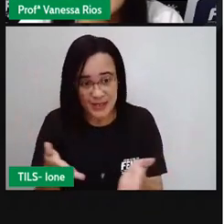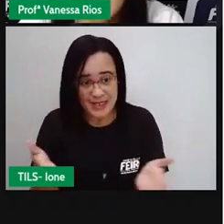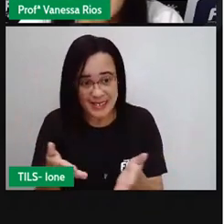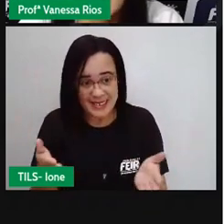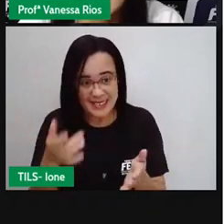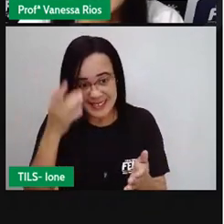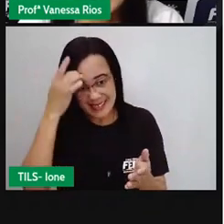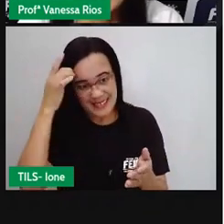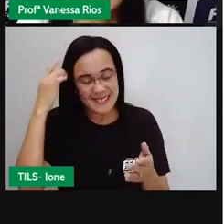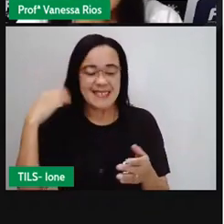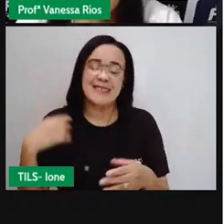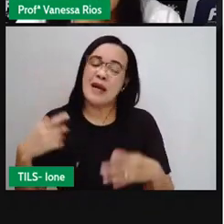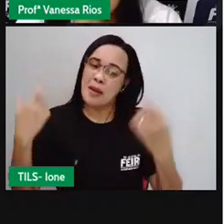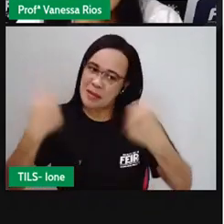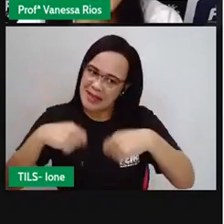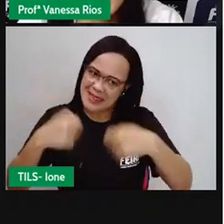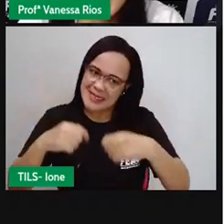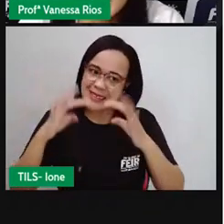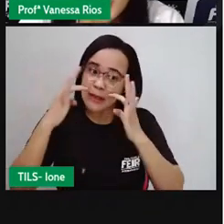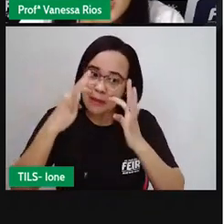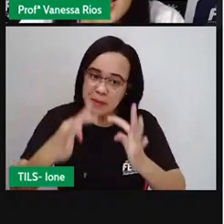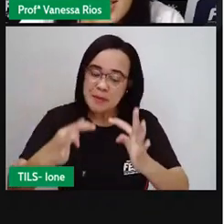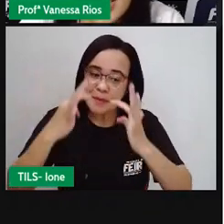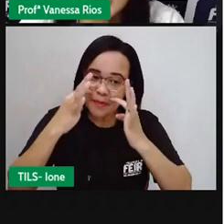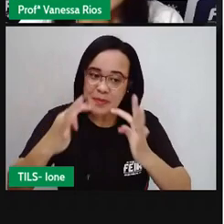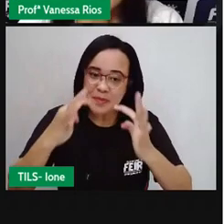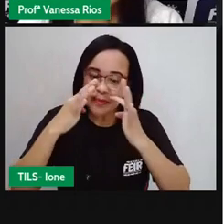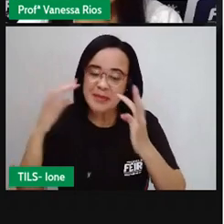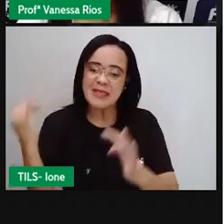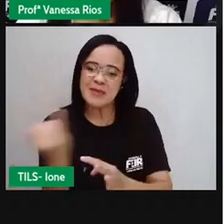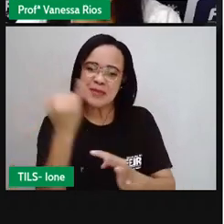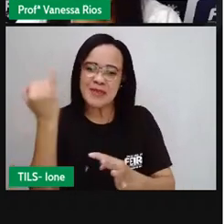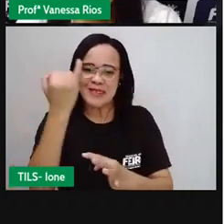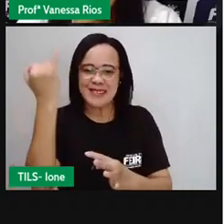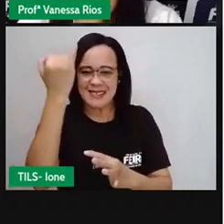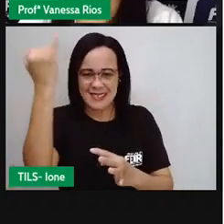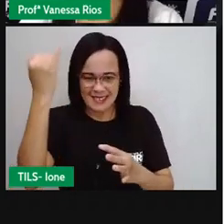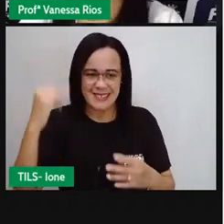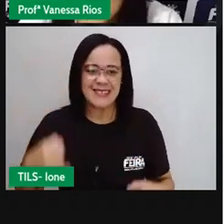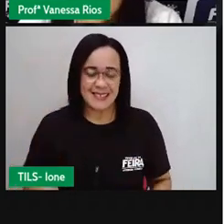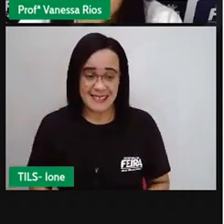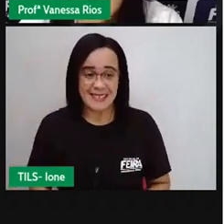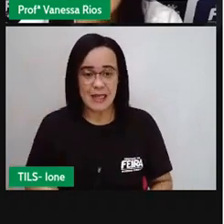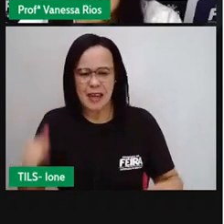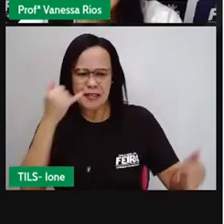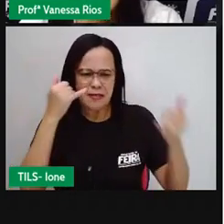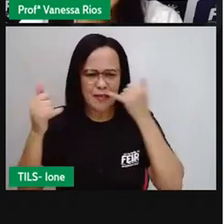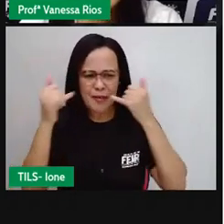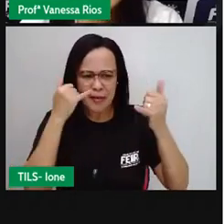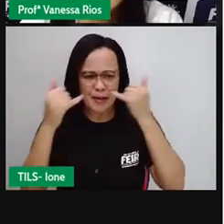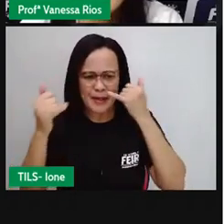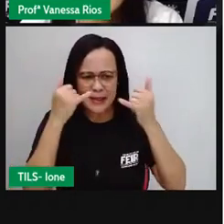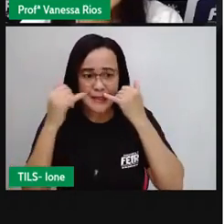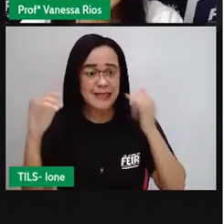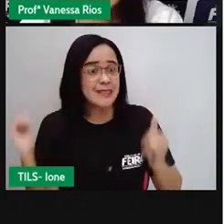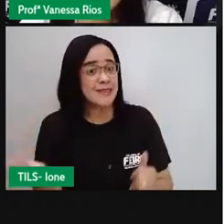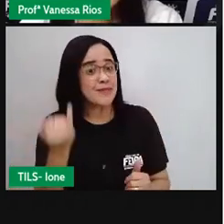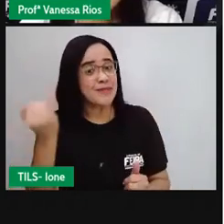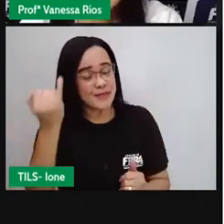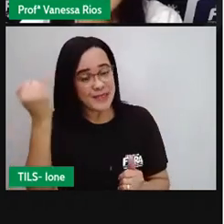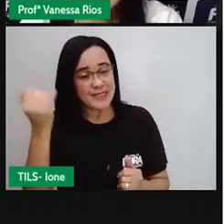observar toda a forma como o problema está escrito, quais as informações que aparecem para que as soluções